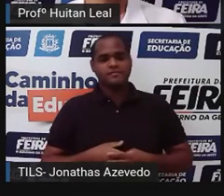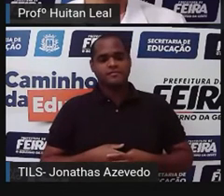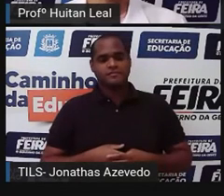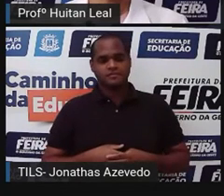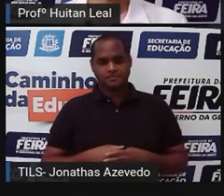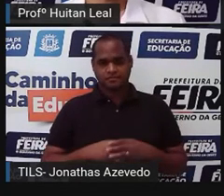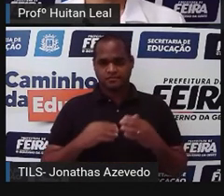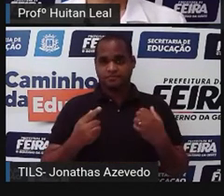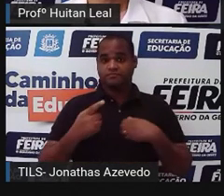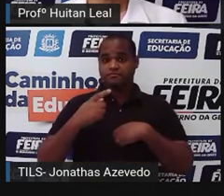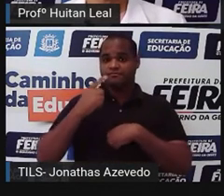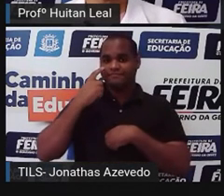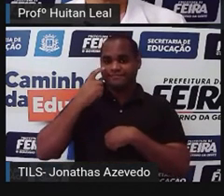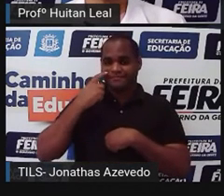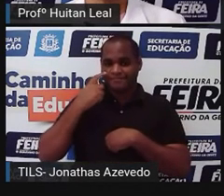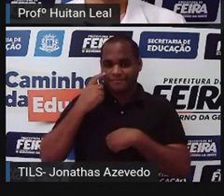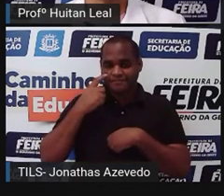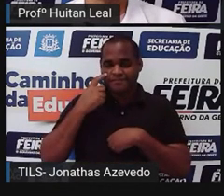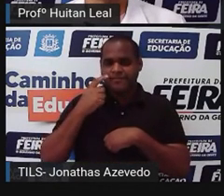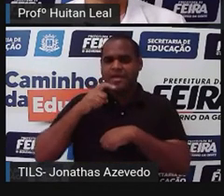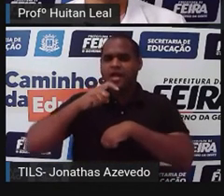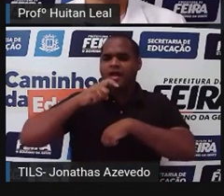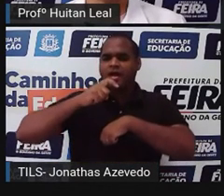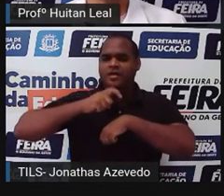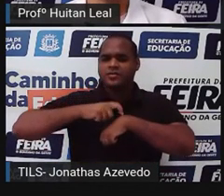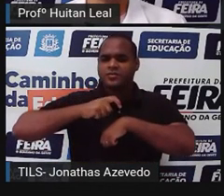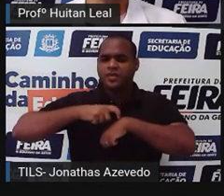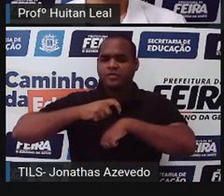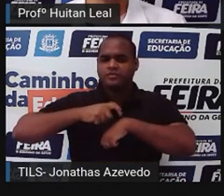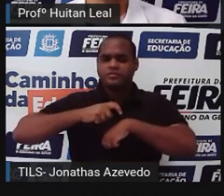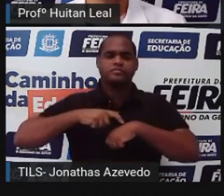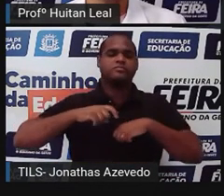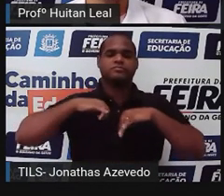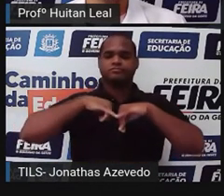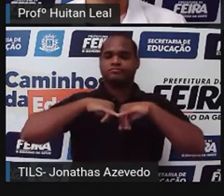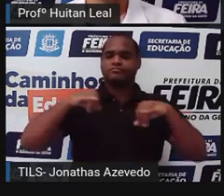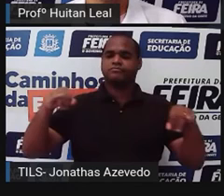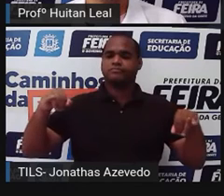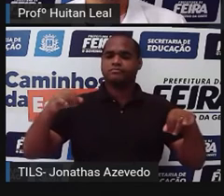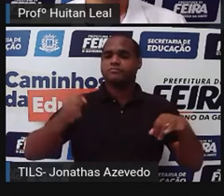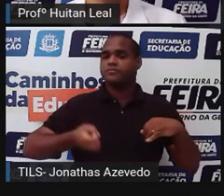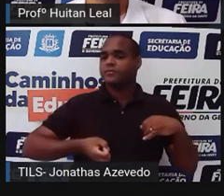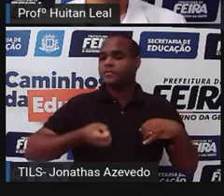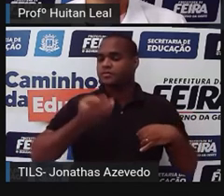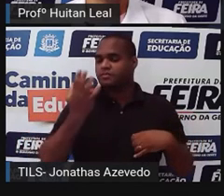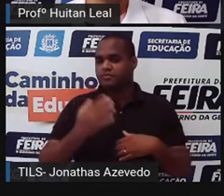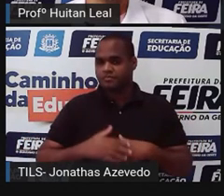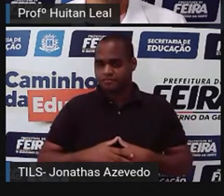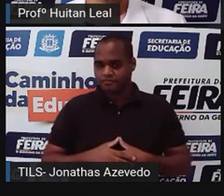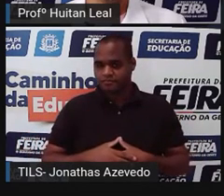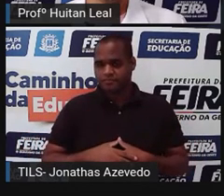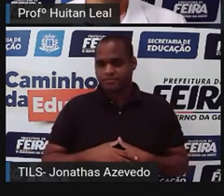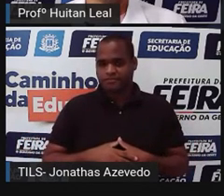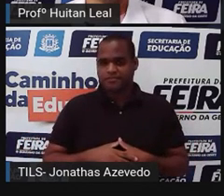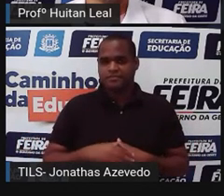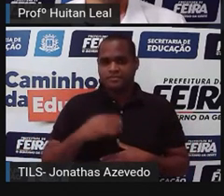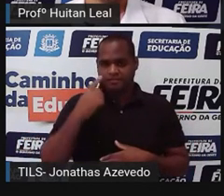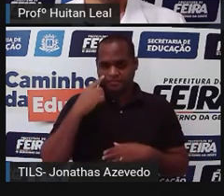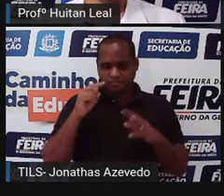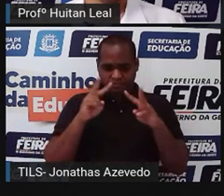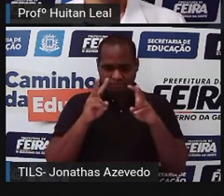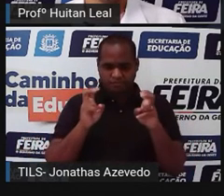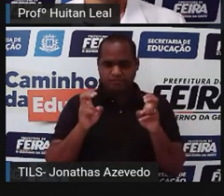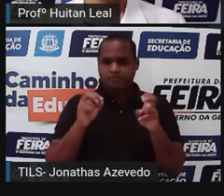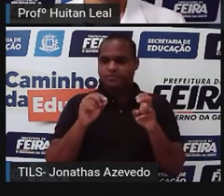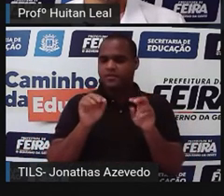E o tempo da notícia, quanto é que dura uma notícia? Olha, essa expressão,